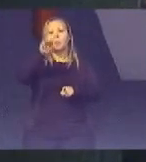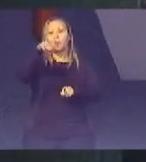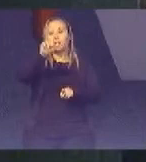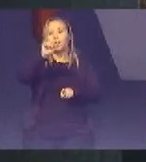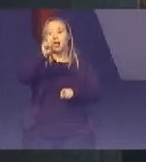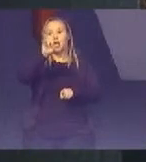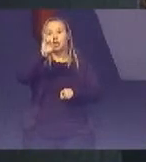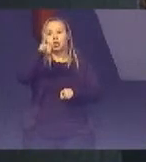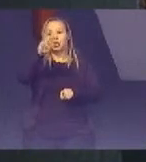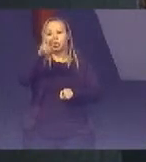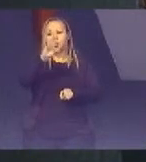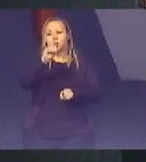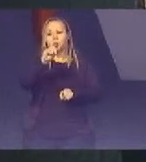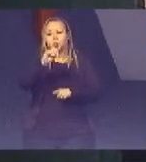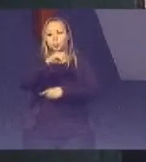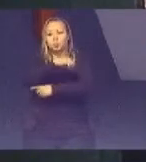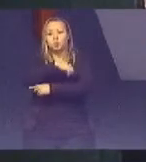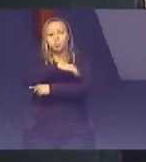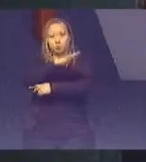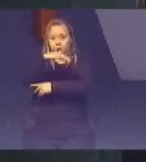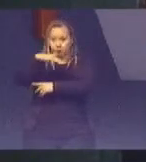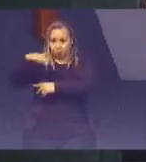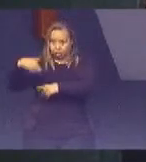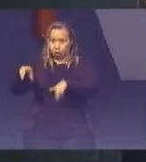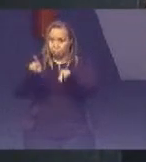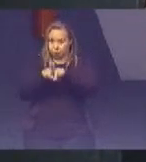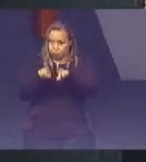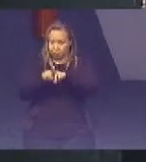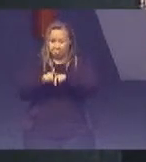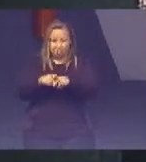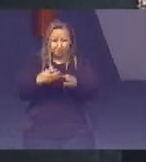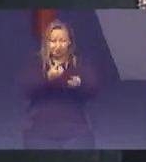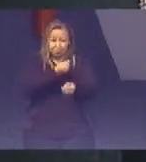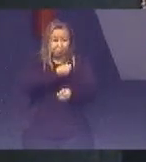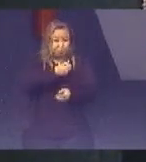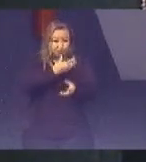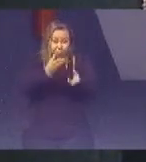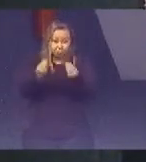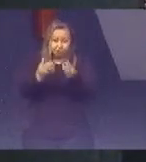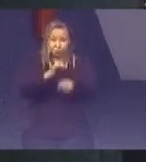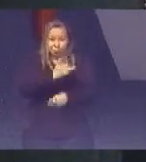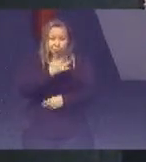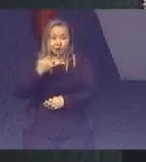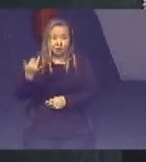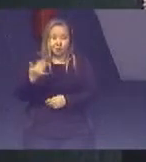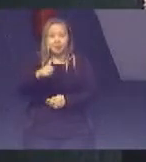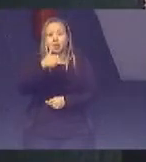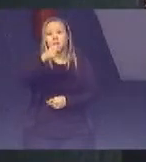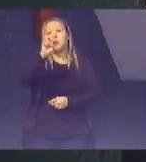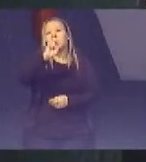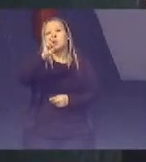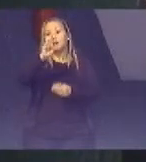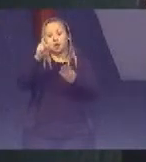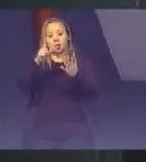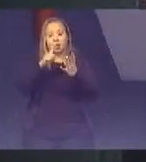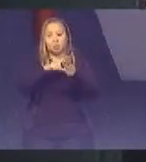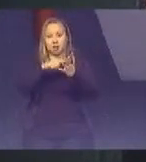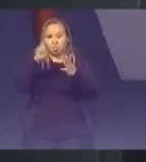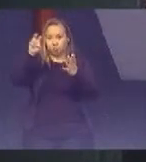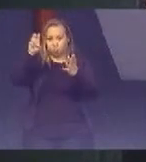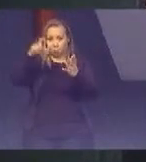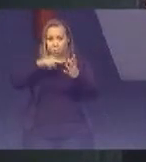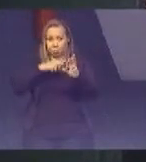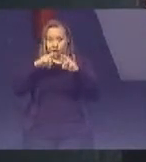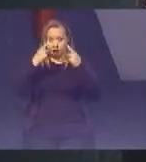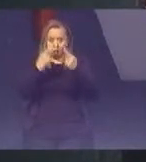Brasil Com um número Muito elevado De mortes E o último Quinto caso Que nós tivemos Uma reunião Até recentemente